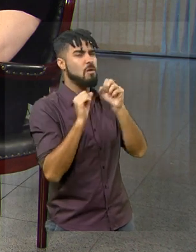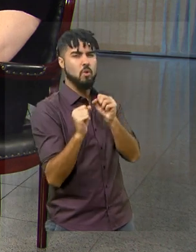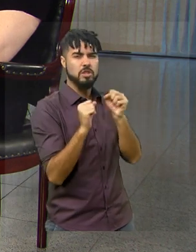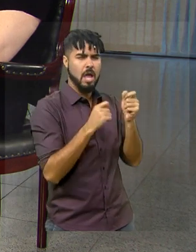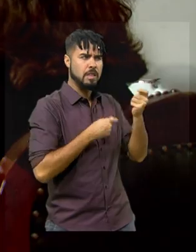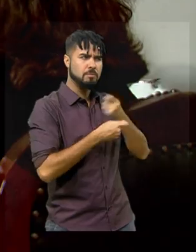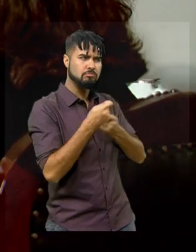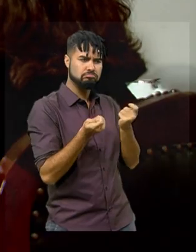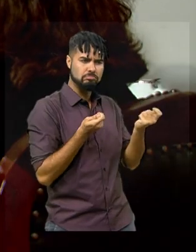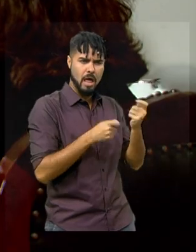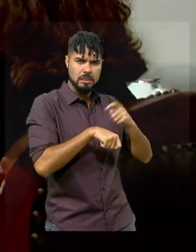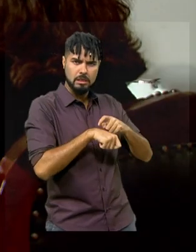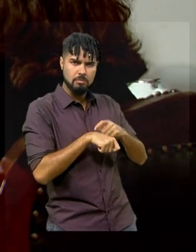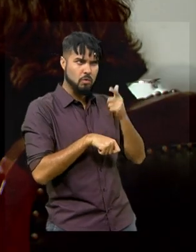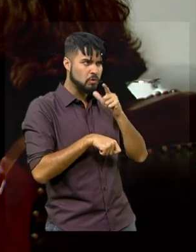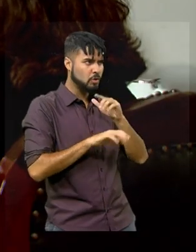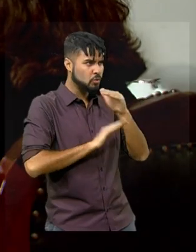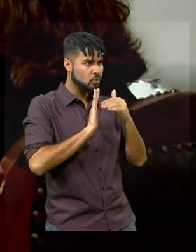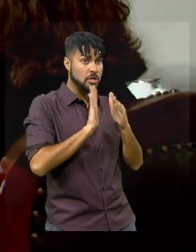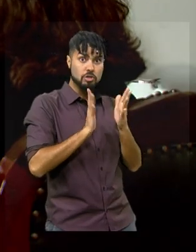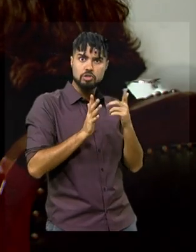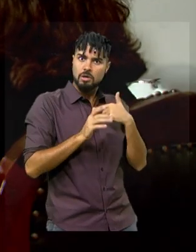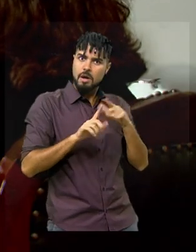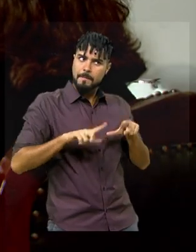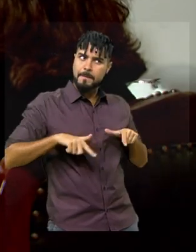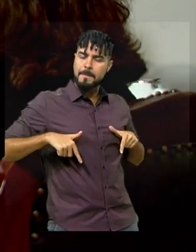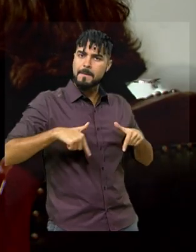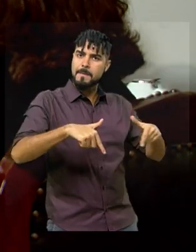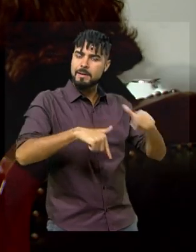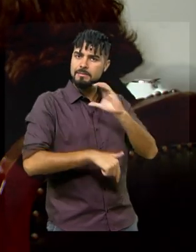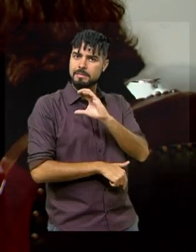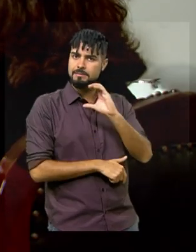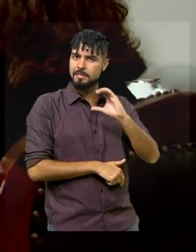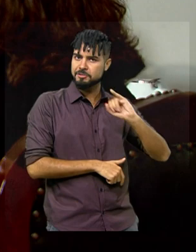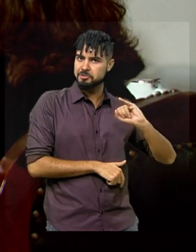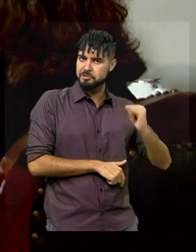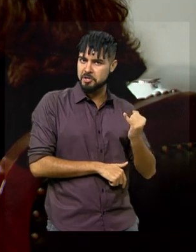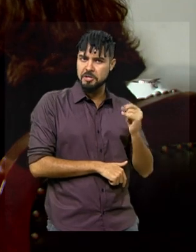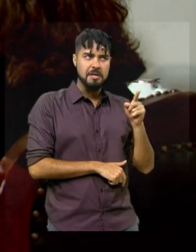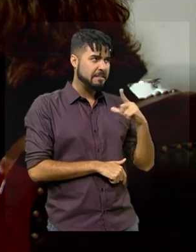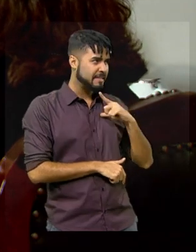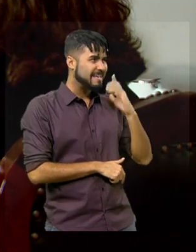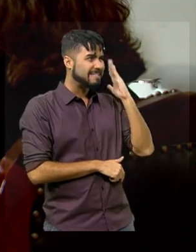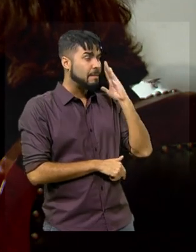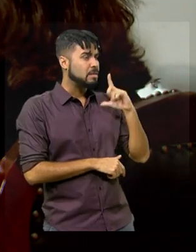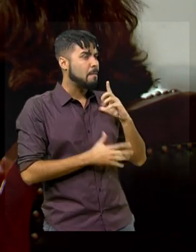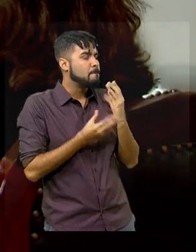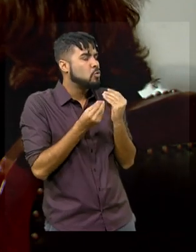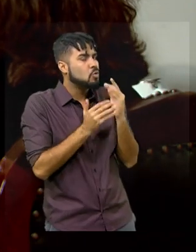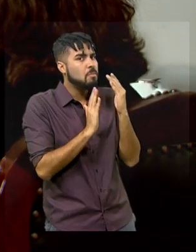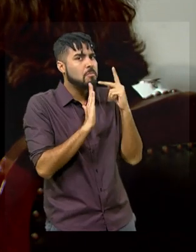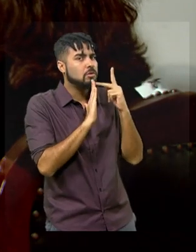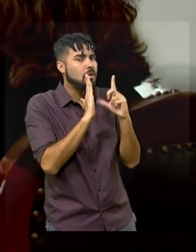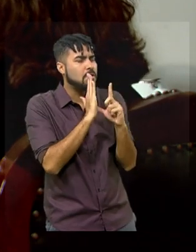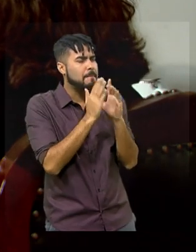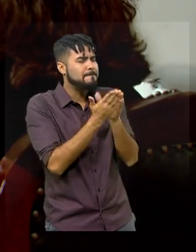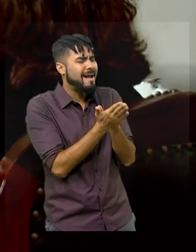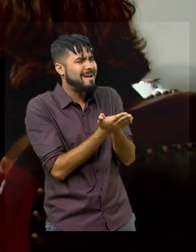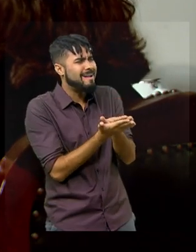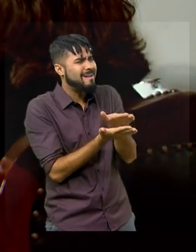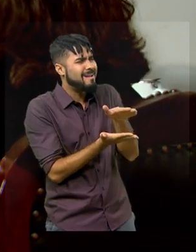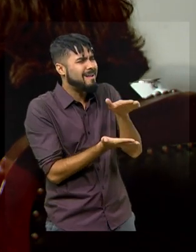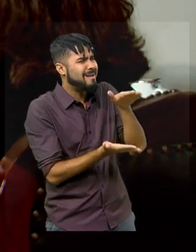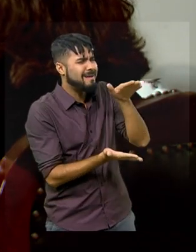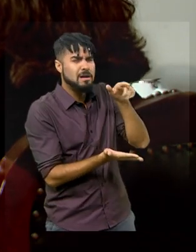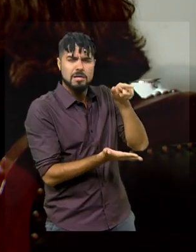administrativo de tempo, inclusive, está fazendo toda a diferença na Comissão de Constituição e Justiça, que a gente sabe que são centenas de projetos ali. A